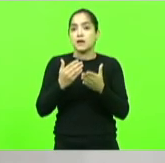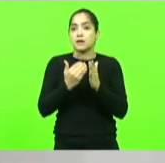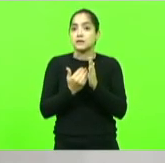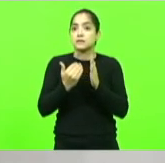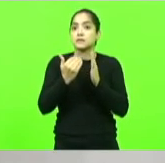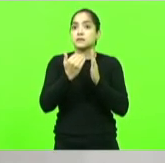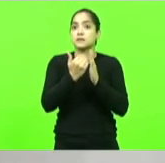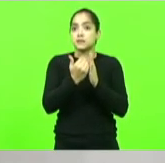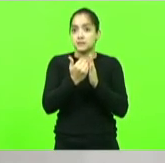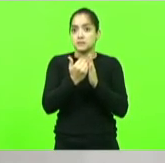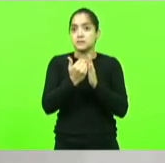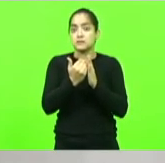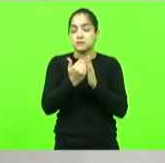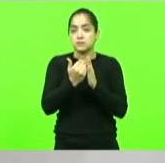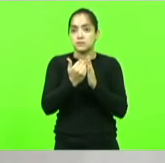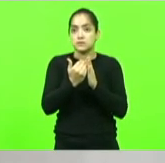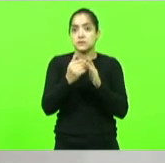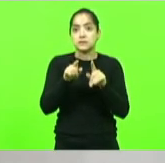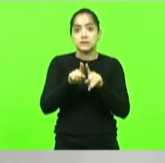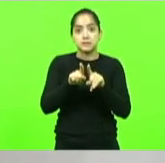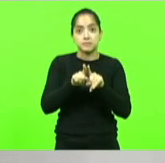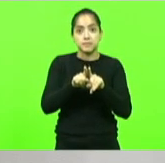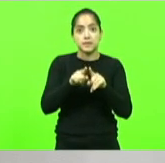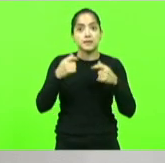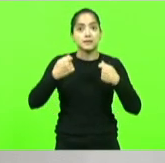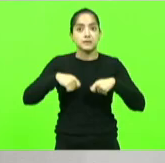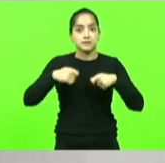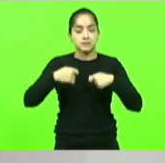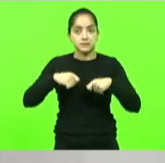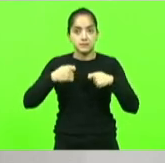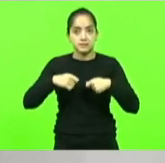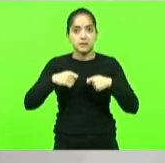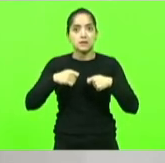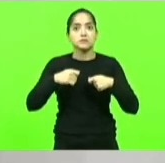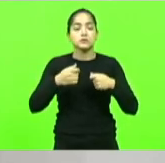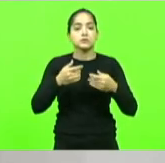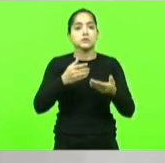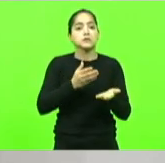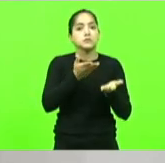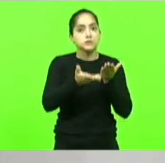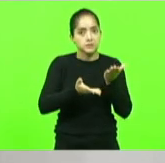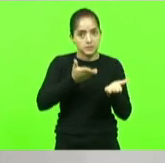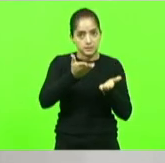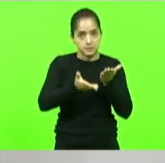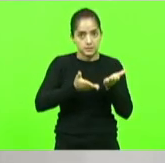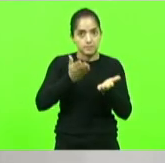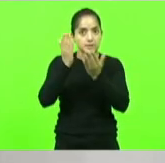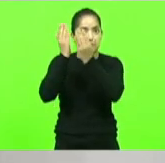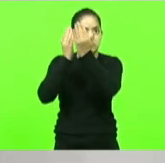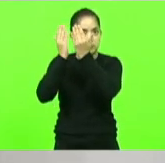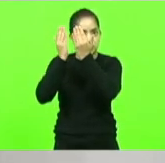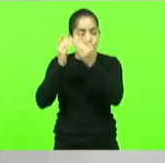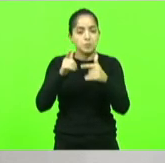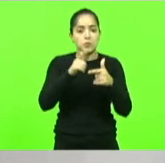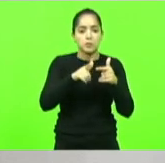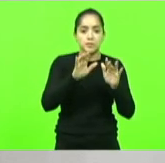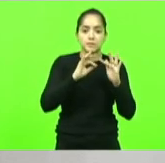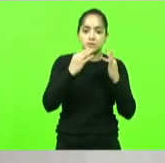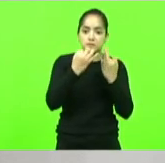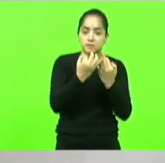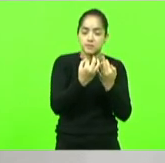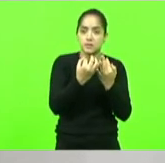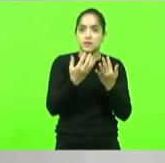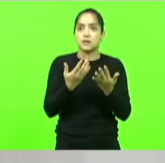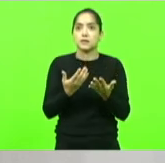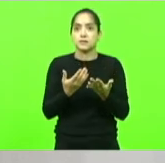aspectos acentuam-se a necessidade de intervenção psicológica em conflitos familiares e laborais em